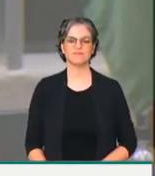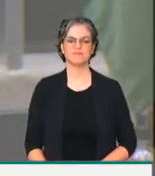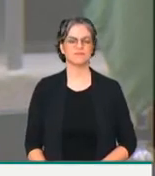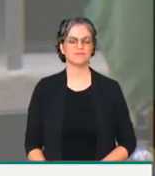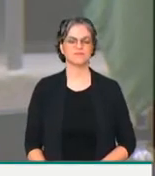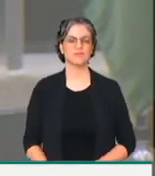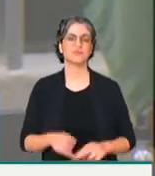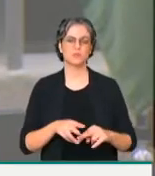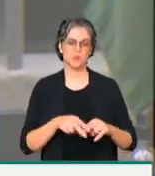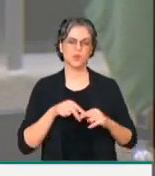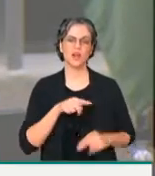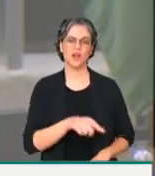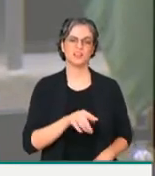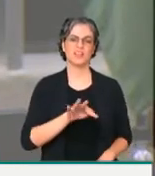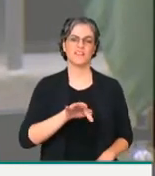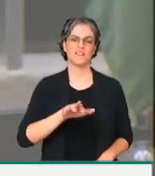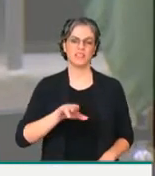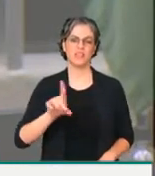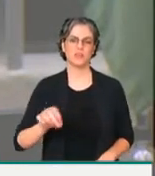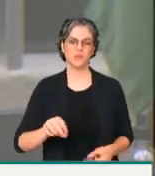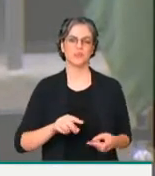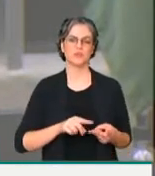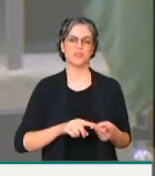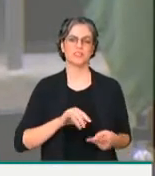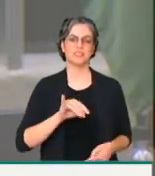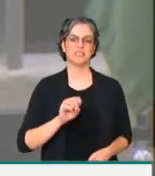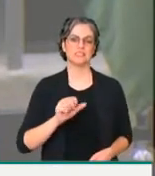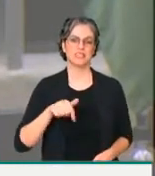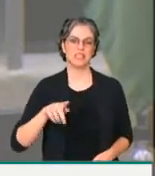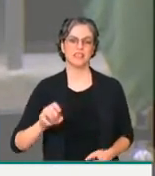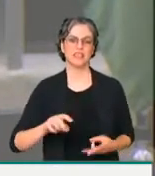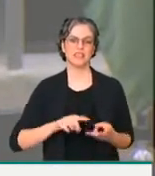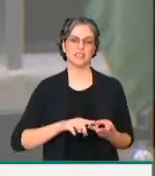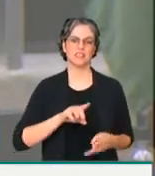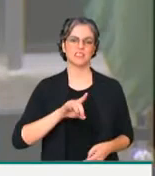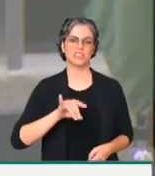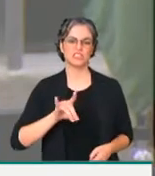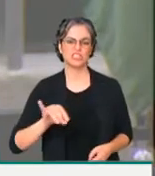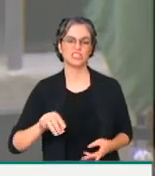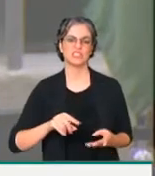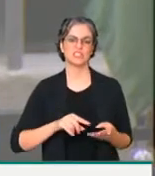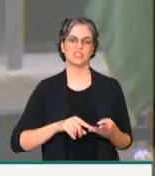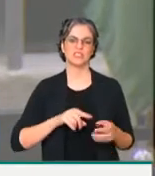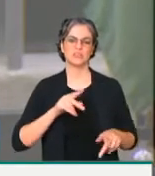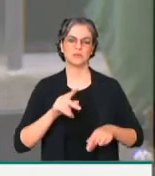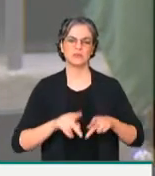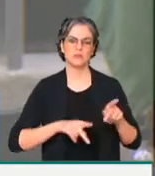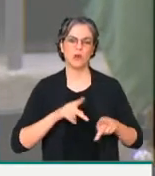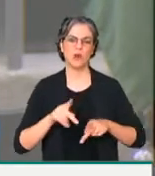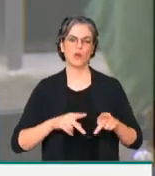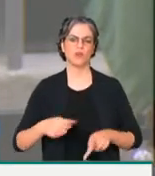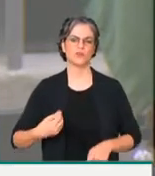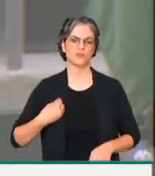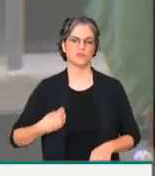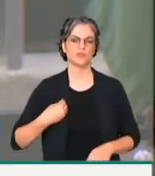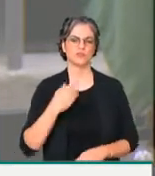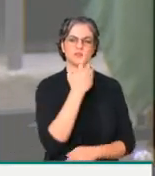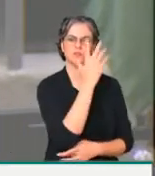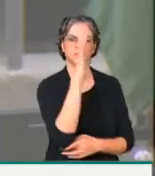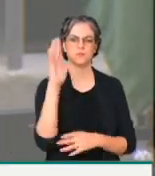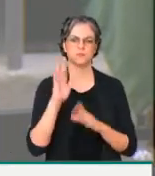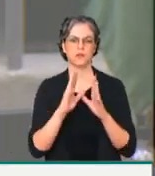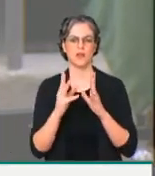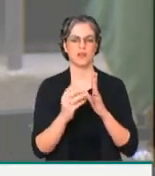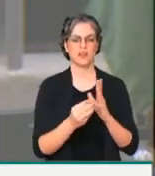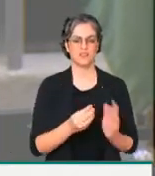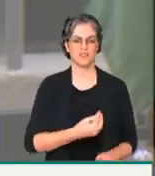Fernando, é pelo Isaac Tembé, é pelo Didi Tembé, é pelos povos da Amazônia, pelas vidas